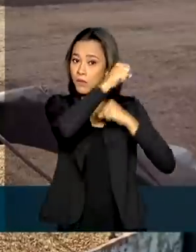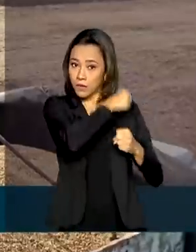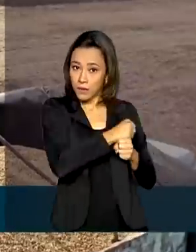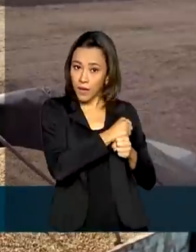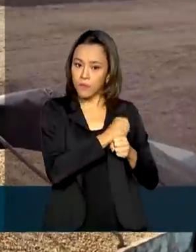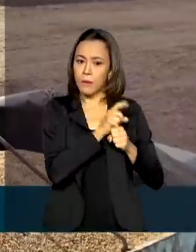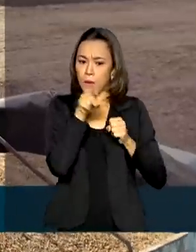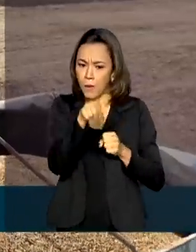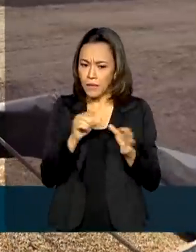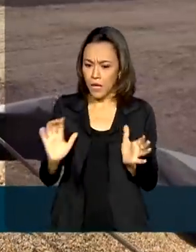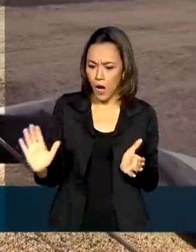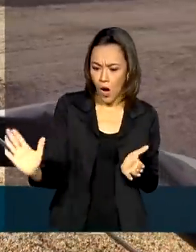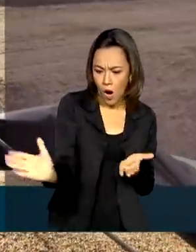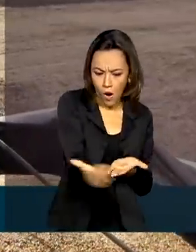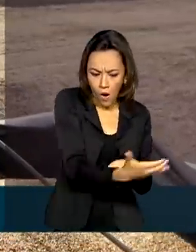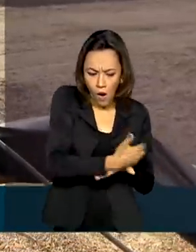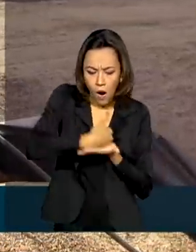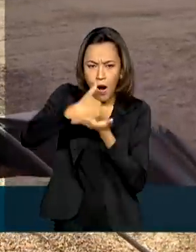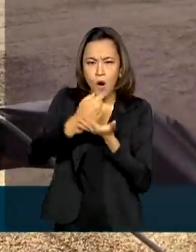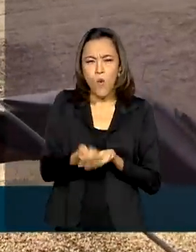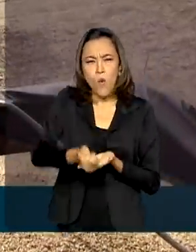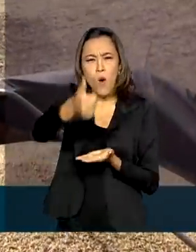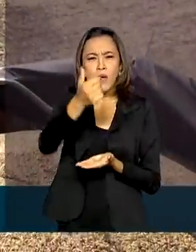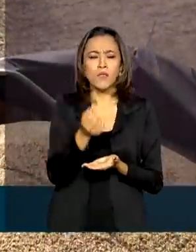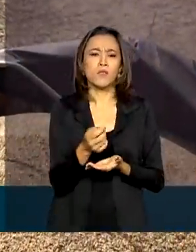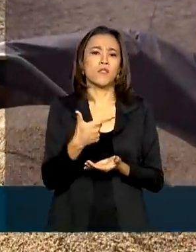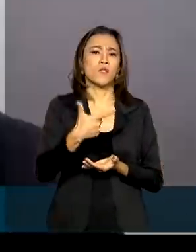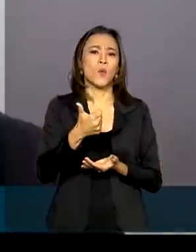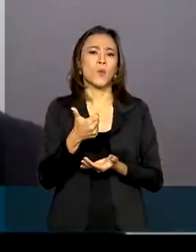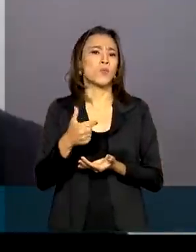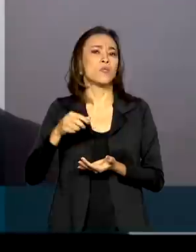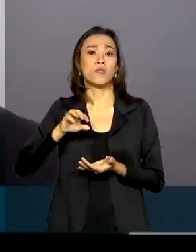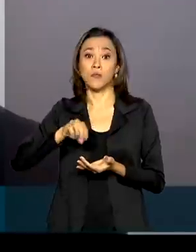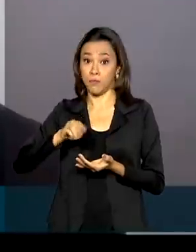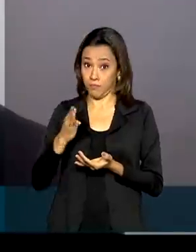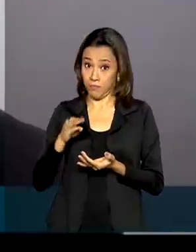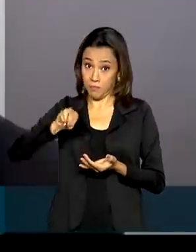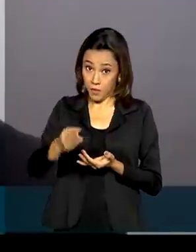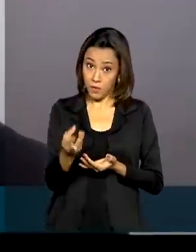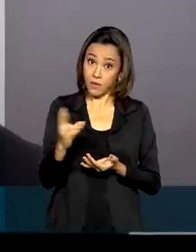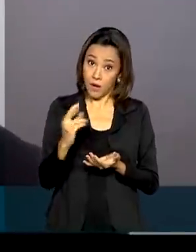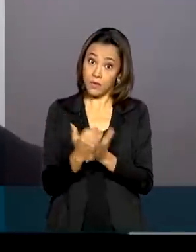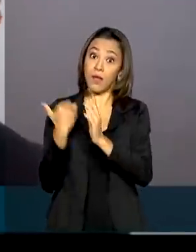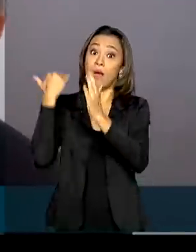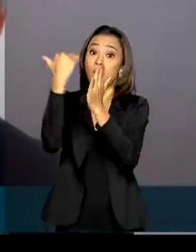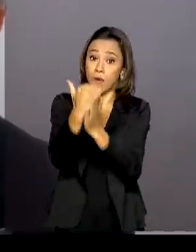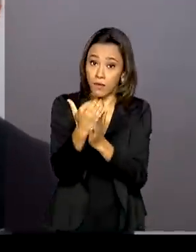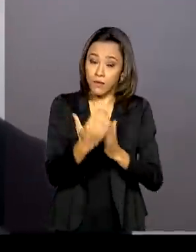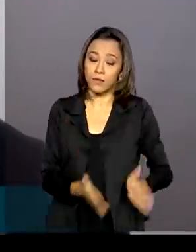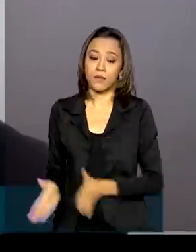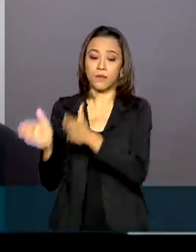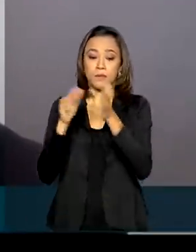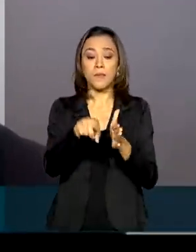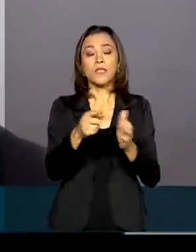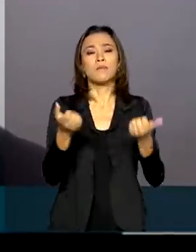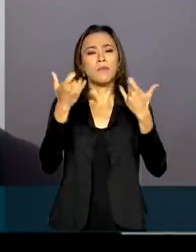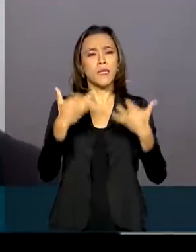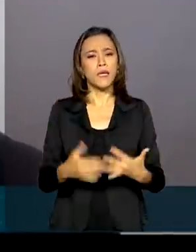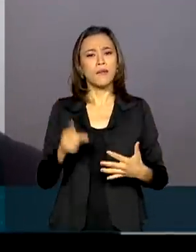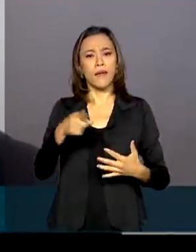com a colheita de quase 12 milhões de toneladas a mais. Lembrando que é um volume que se refere a 16